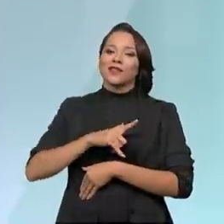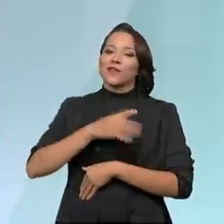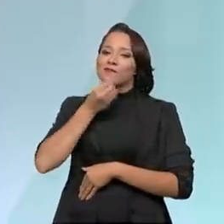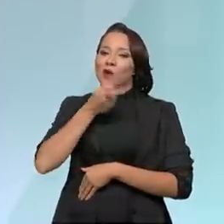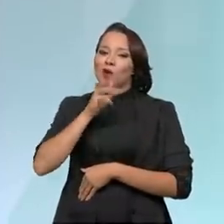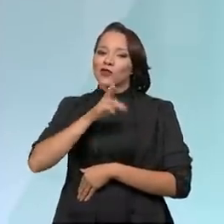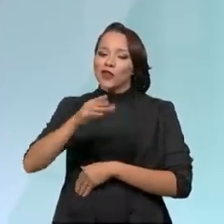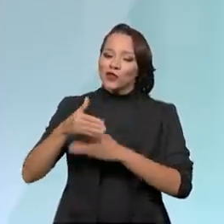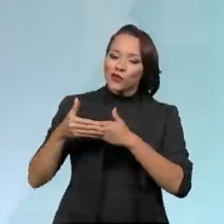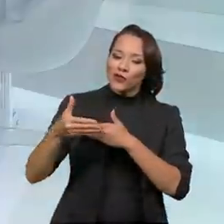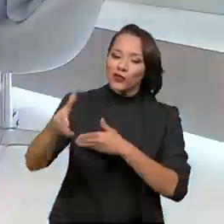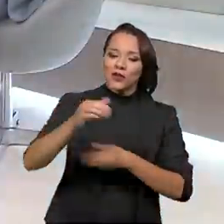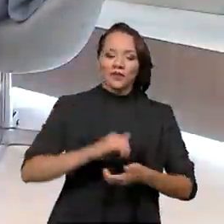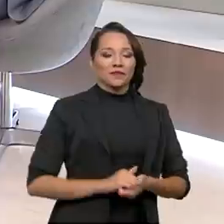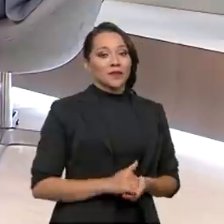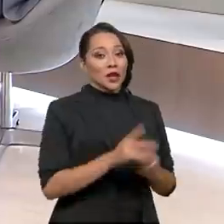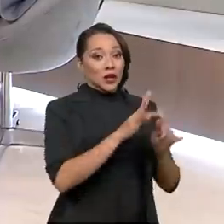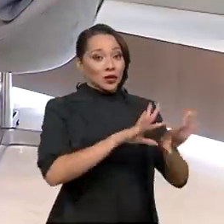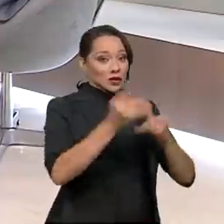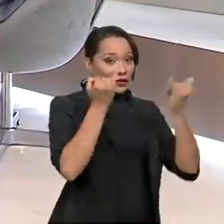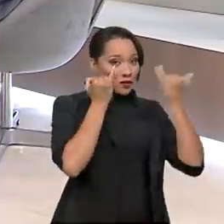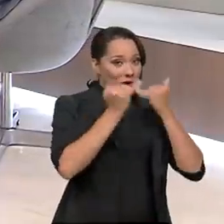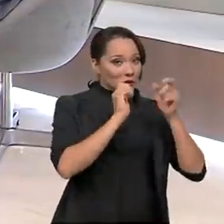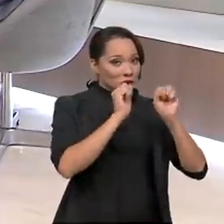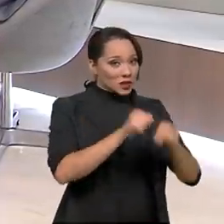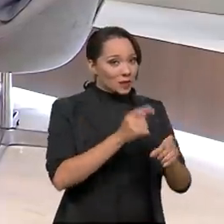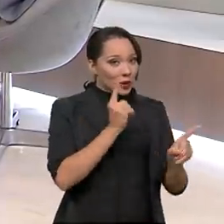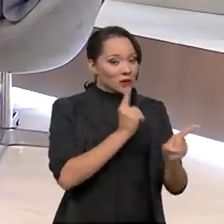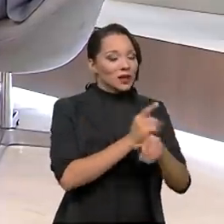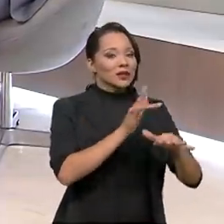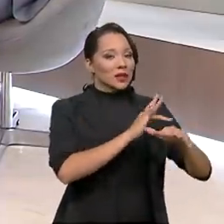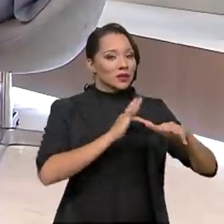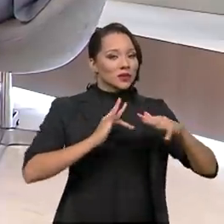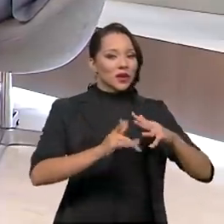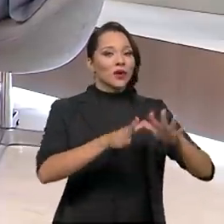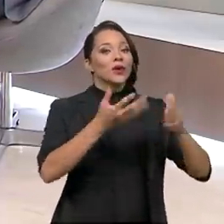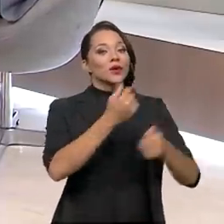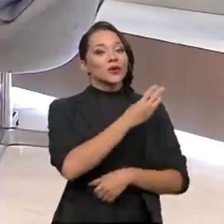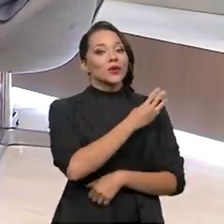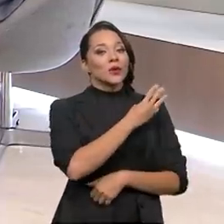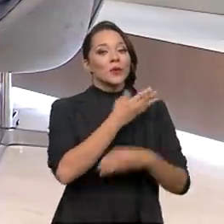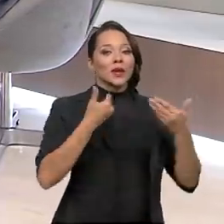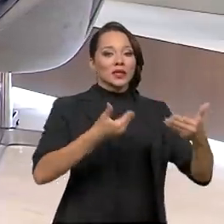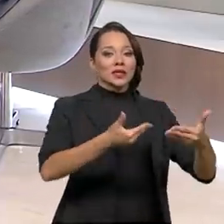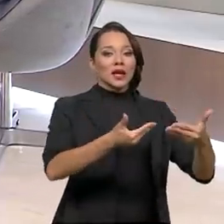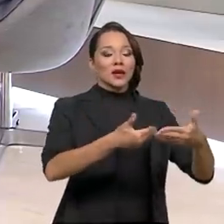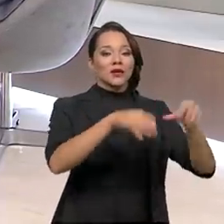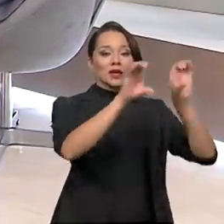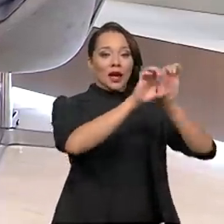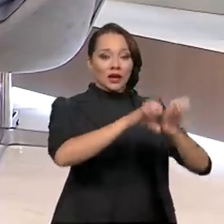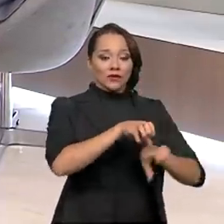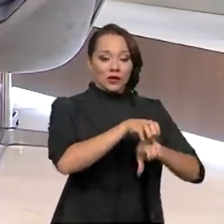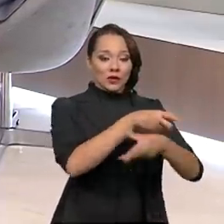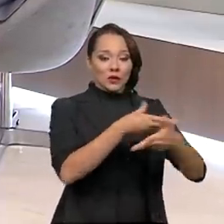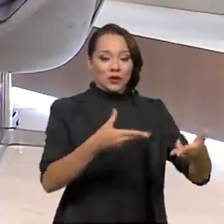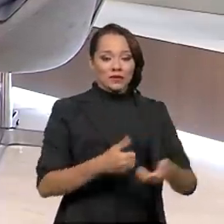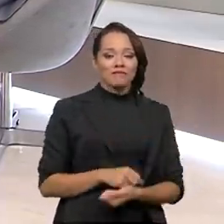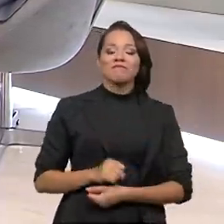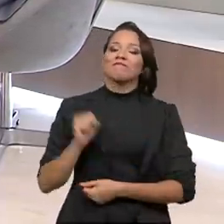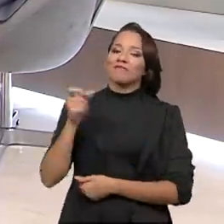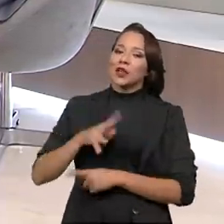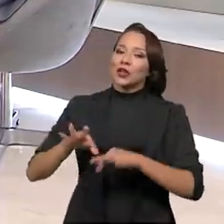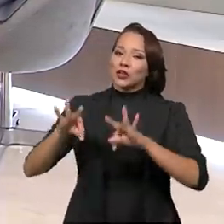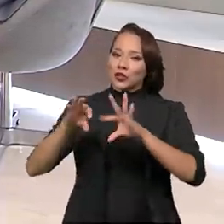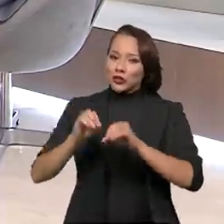frente. Todas as informações podem ser encontradas nas redes sociais do Ministério da Infraestrutura, ministro? Todas as informações